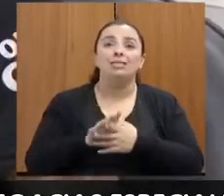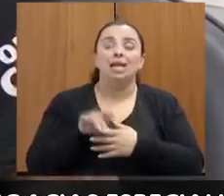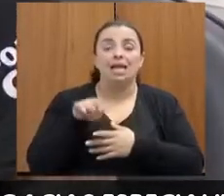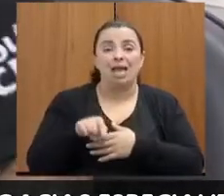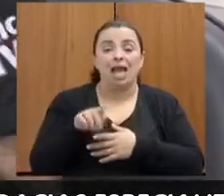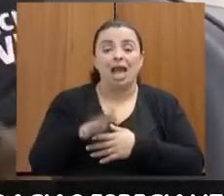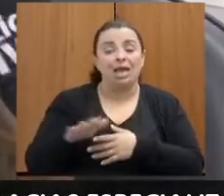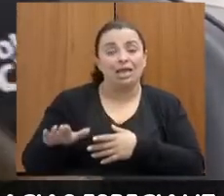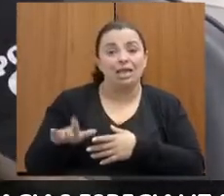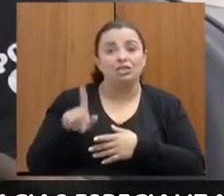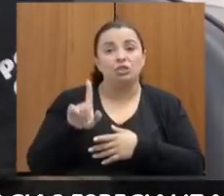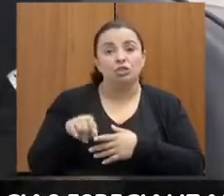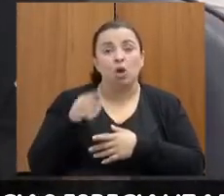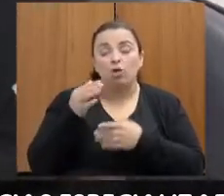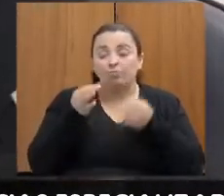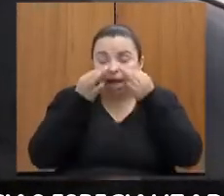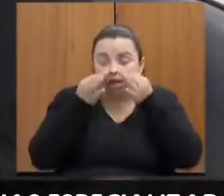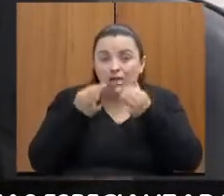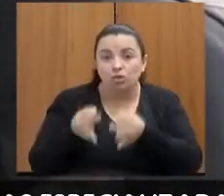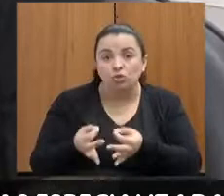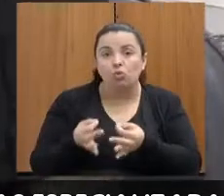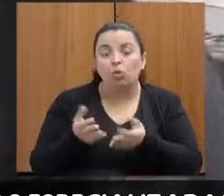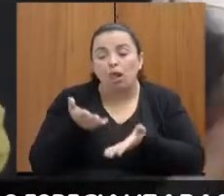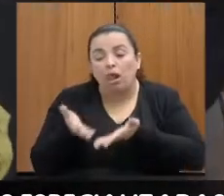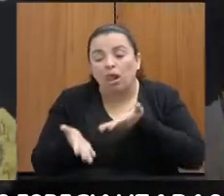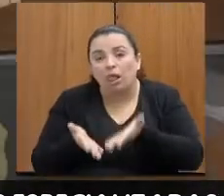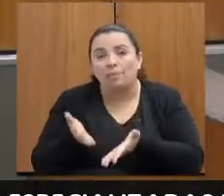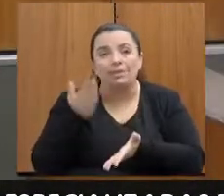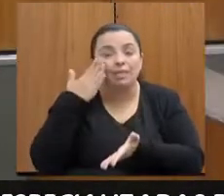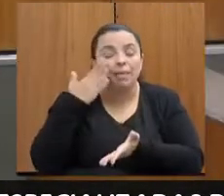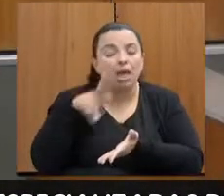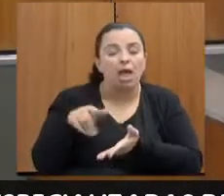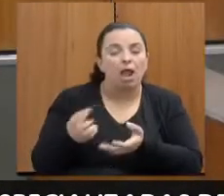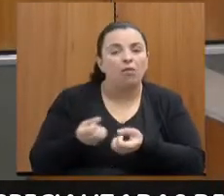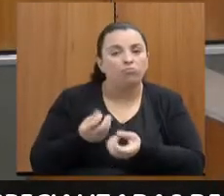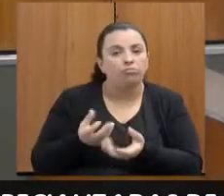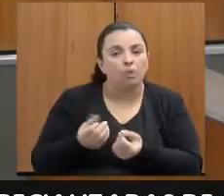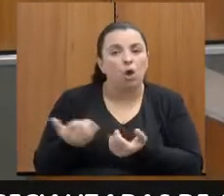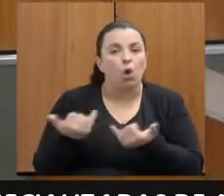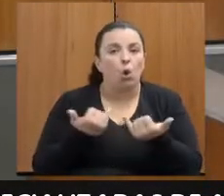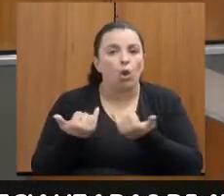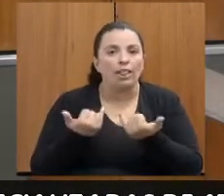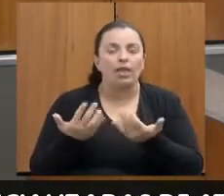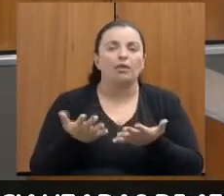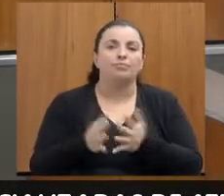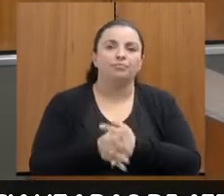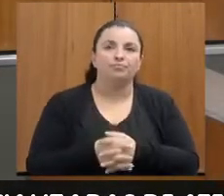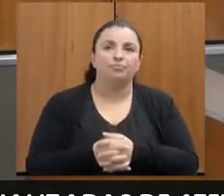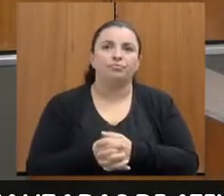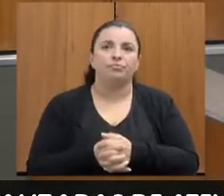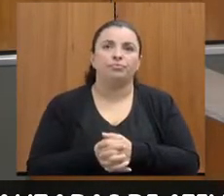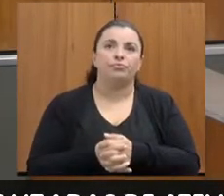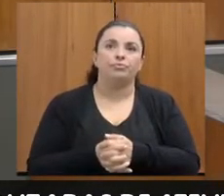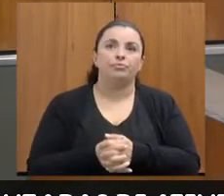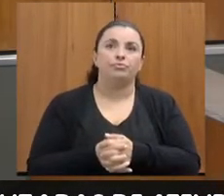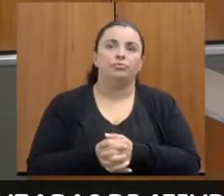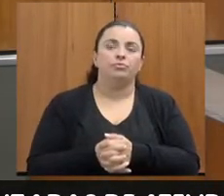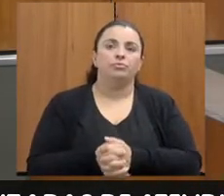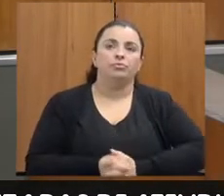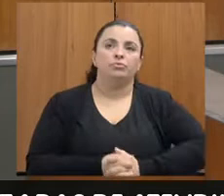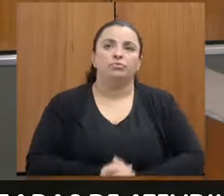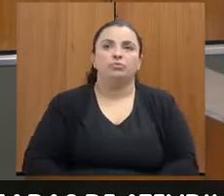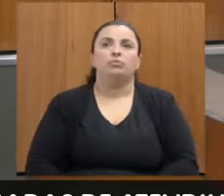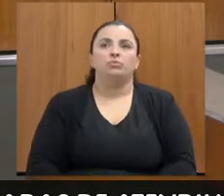fins de ouvi-la, só nesse ponto mesmo. que a cadeia de custódia lá atrás? Não. Não. Isso foi algo difícil,